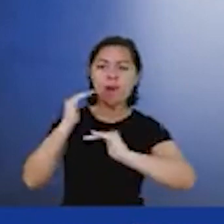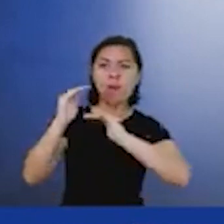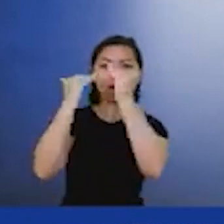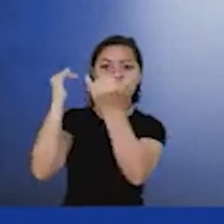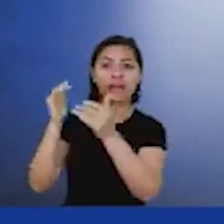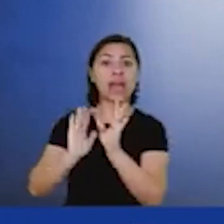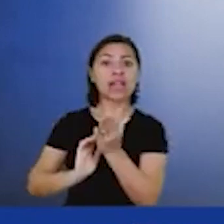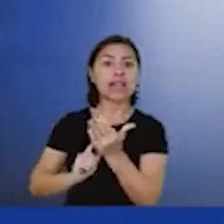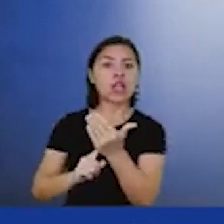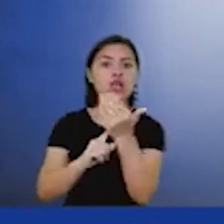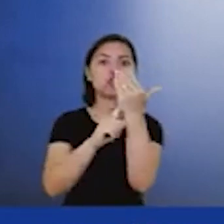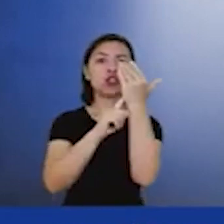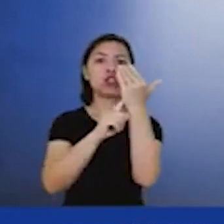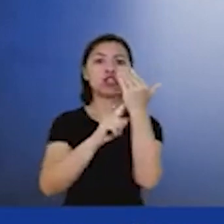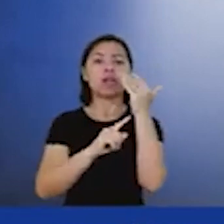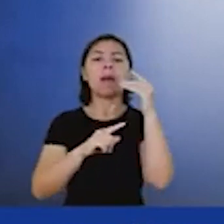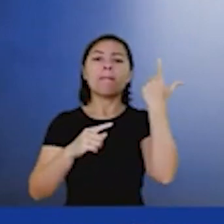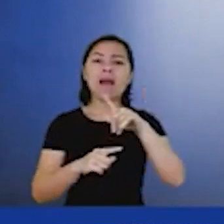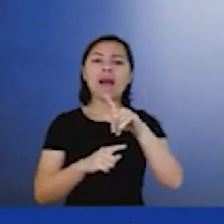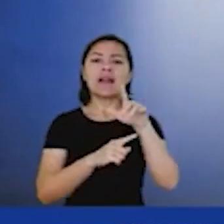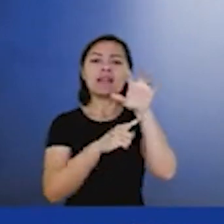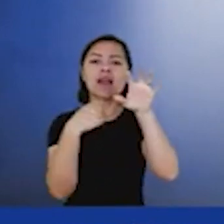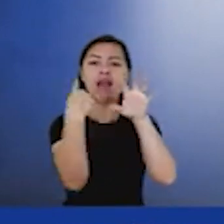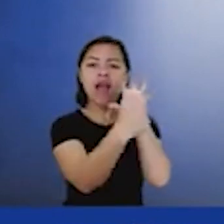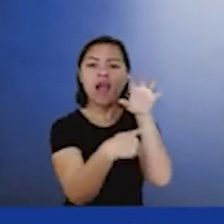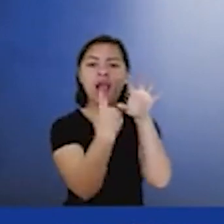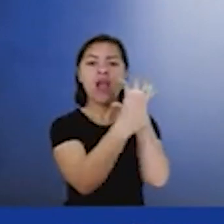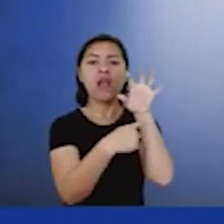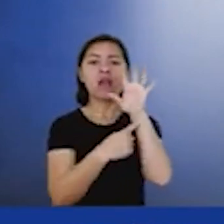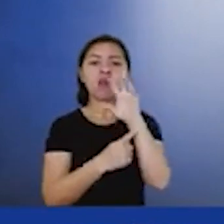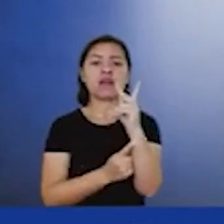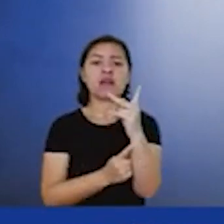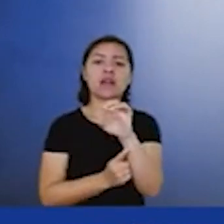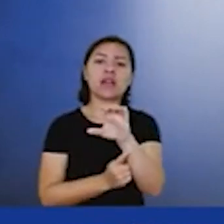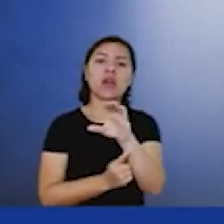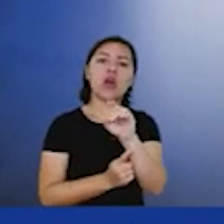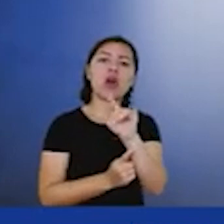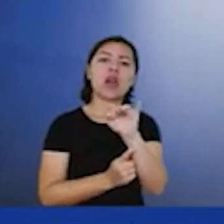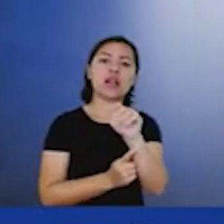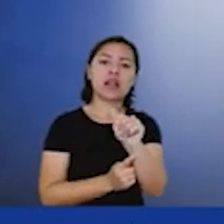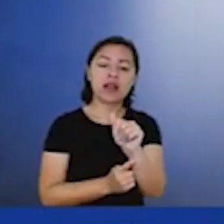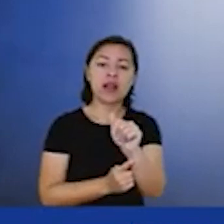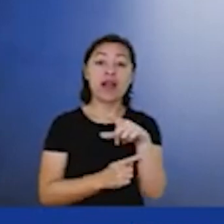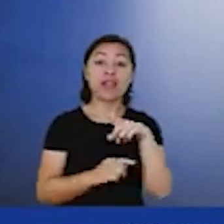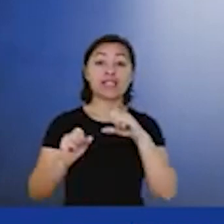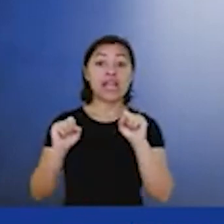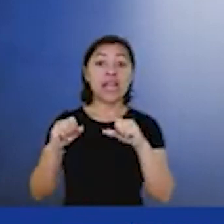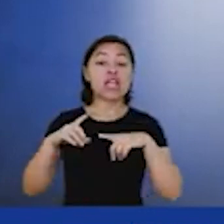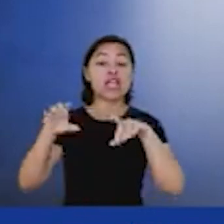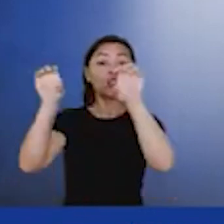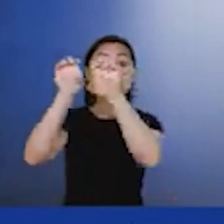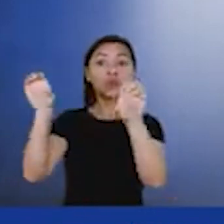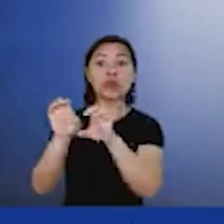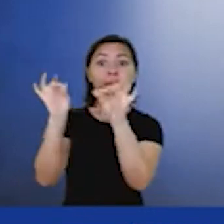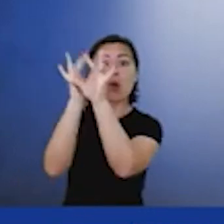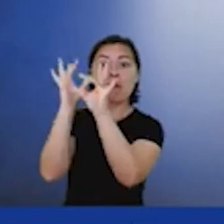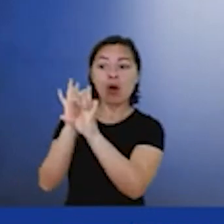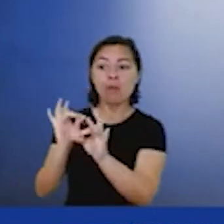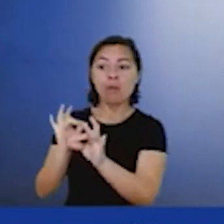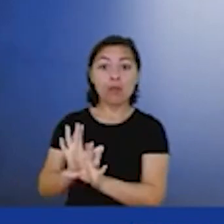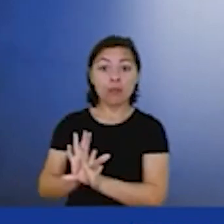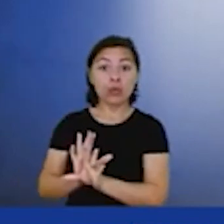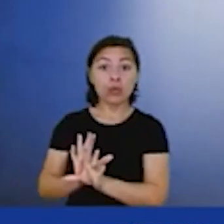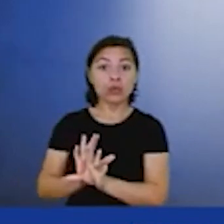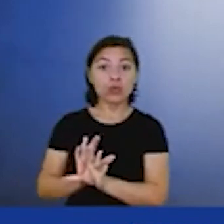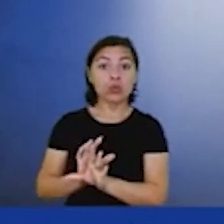que as eólicas offshore não vão precisar desenvolver tecnologia para as suas estruturas, porque já vão usar as indústrias